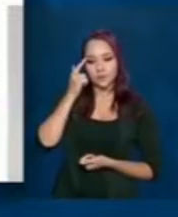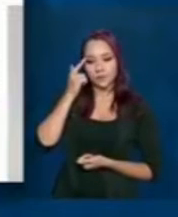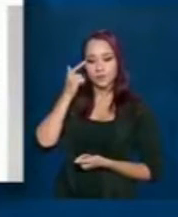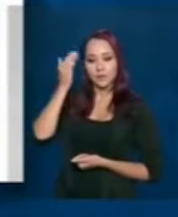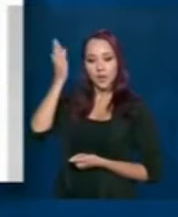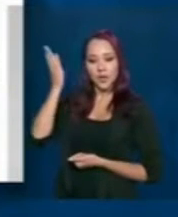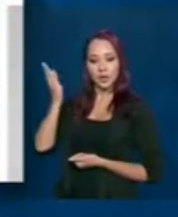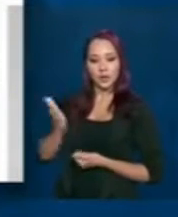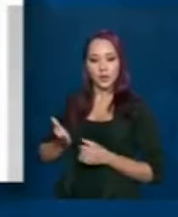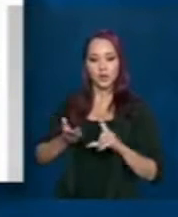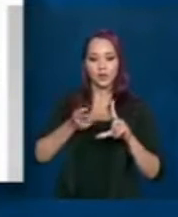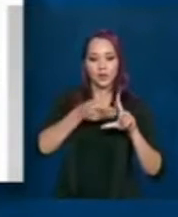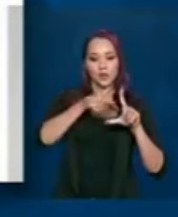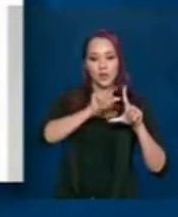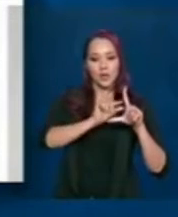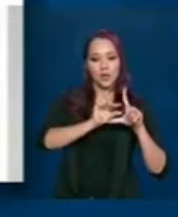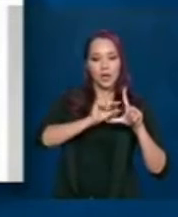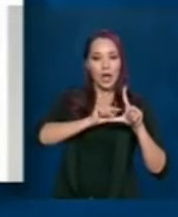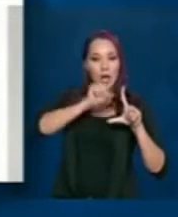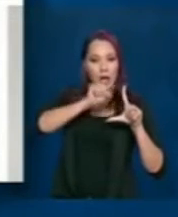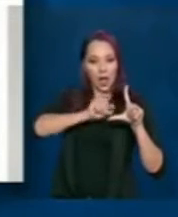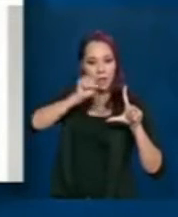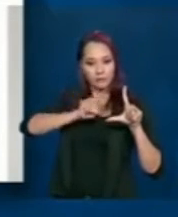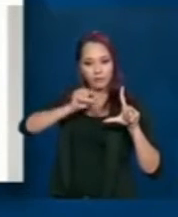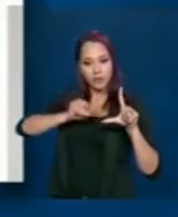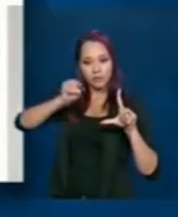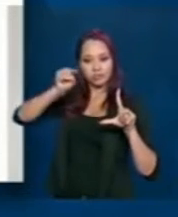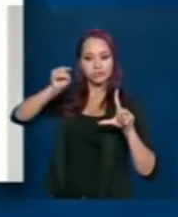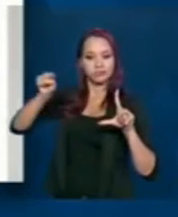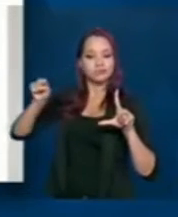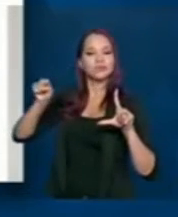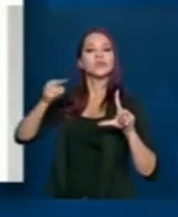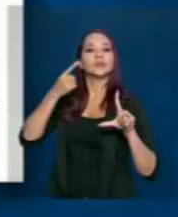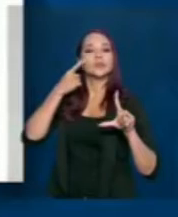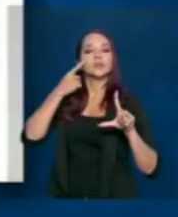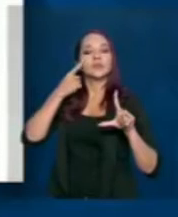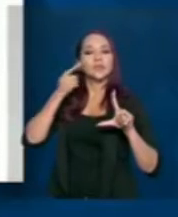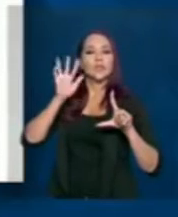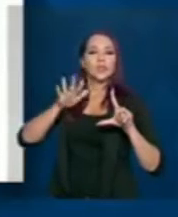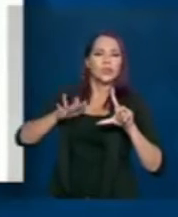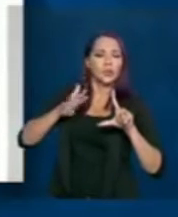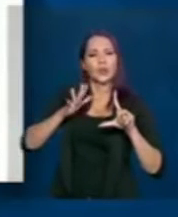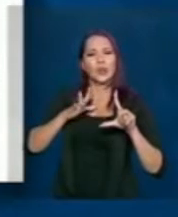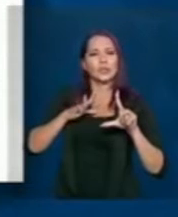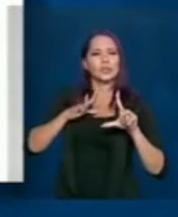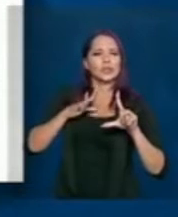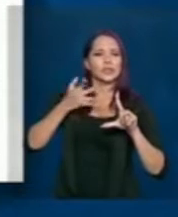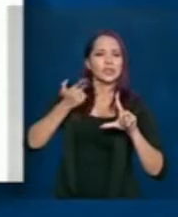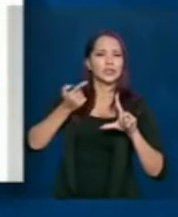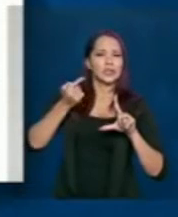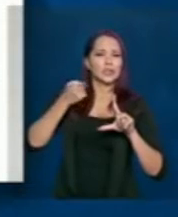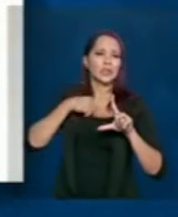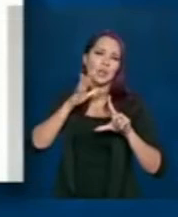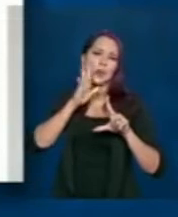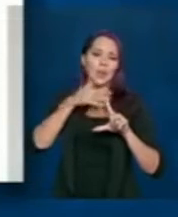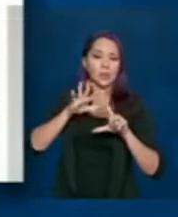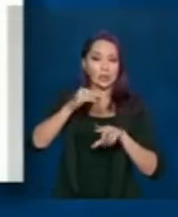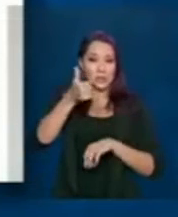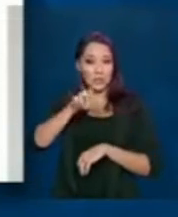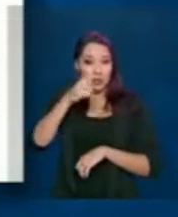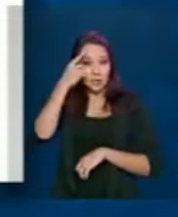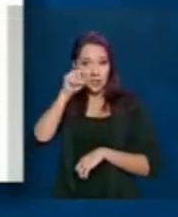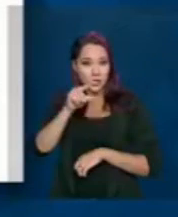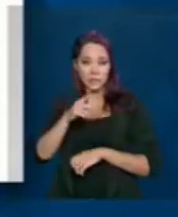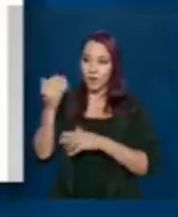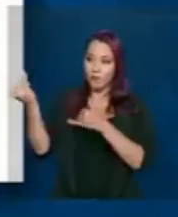A gente pode observar nesse gráfico que, geralmente, nós demoramos esse fluxo, mesmo sendo 15 dias para a